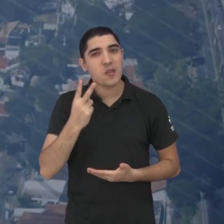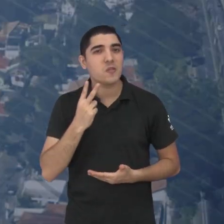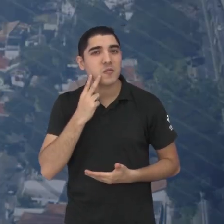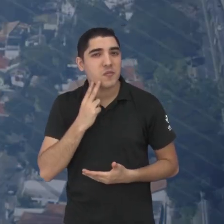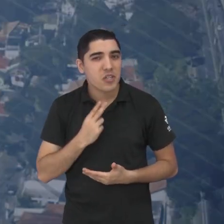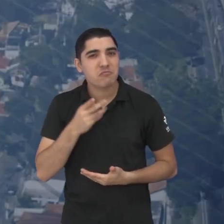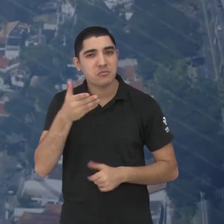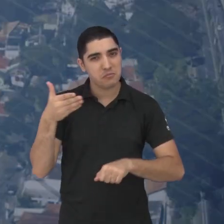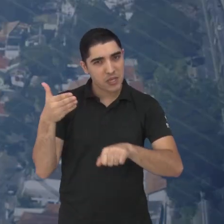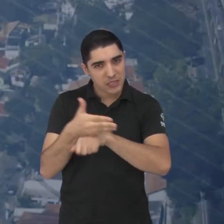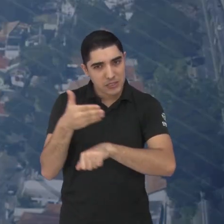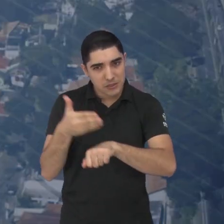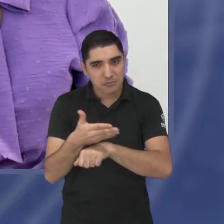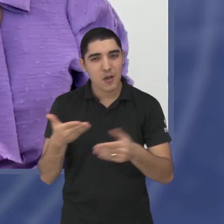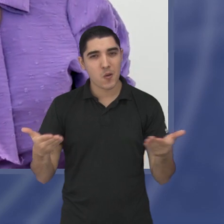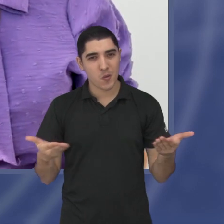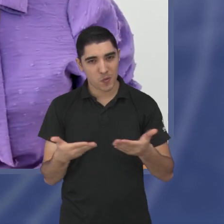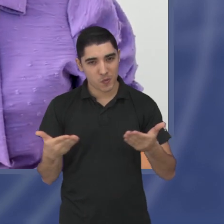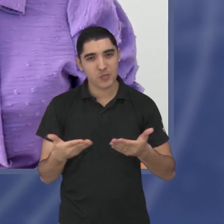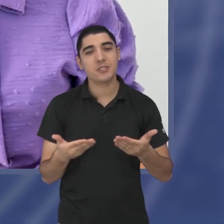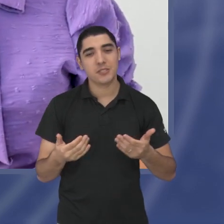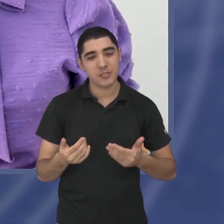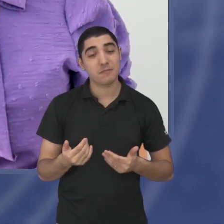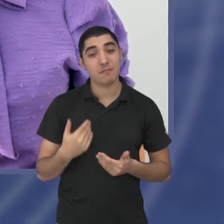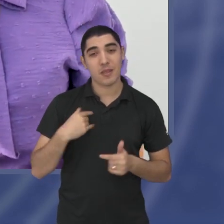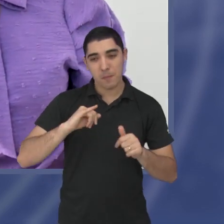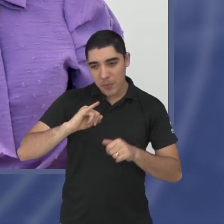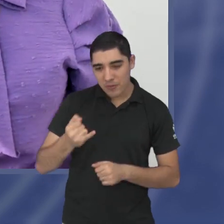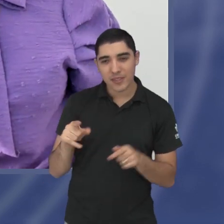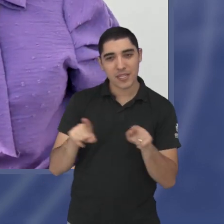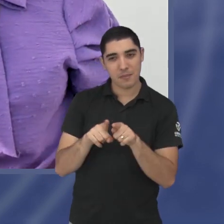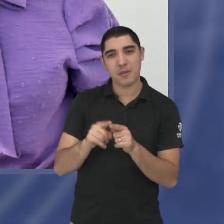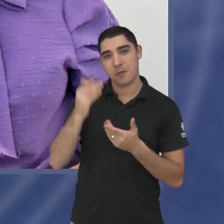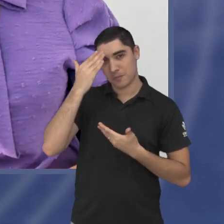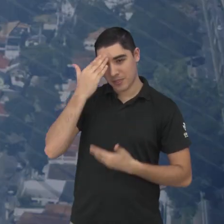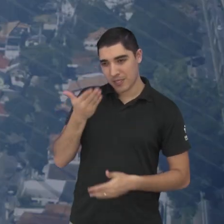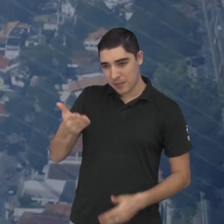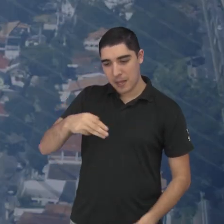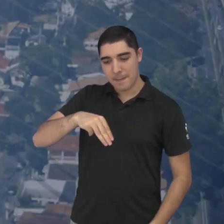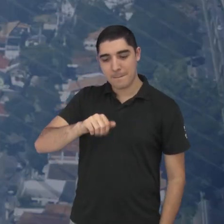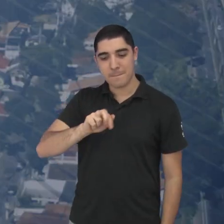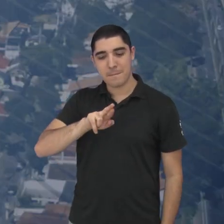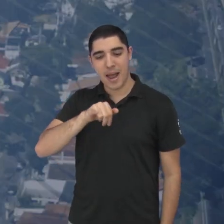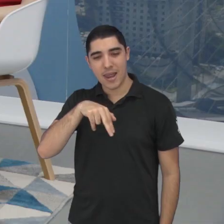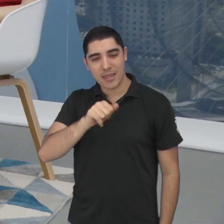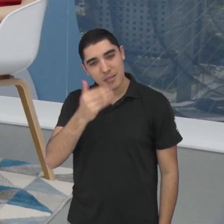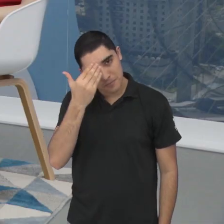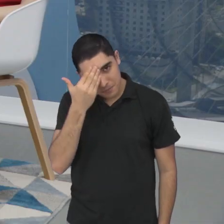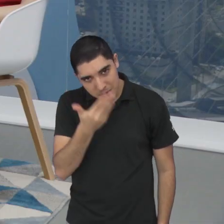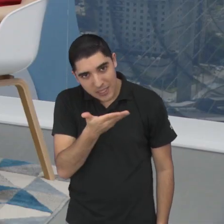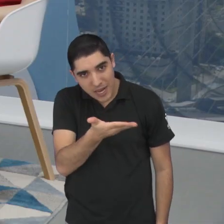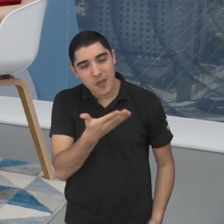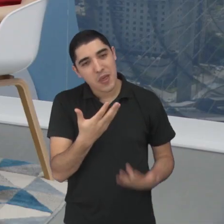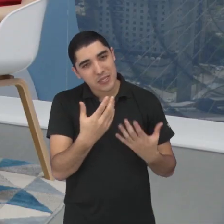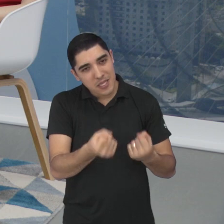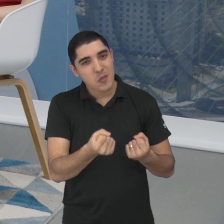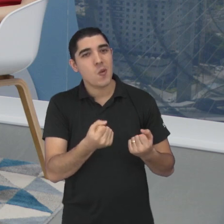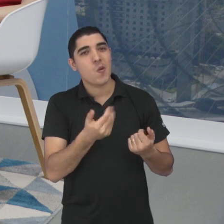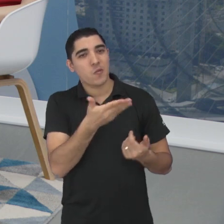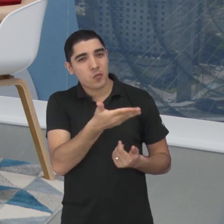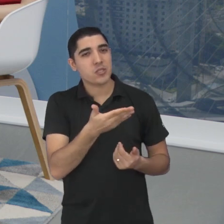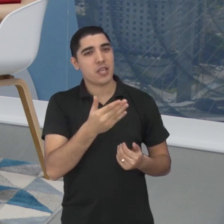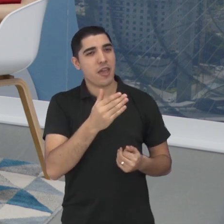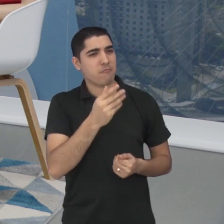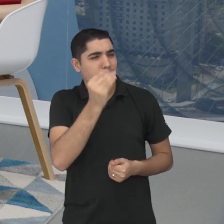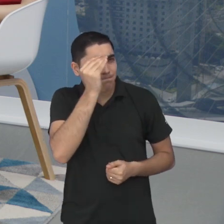Viviane pela participação aqui com a gente aproveito para agradecer novamente a Marina muito obrigada por contribuir com seu